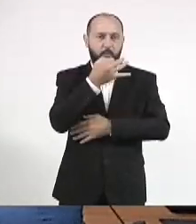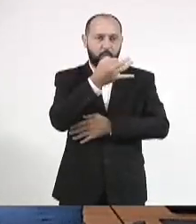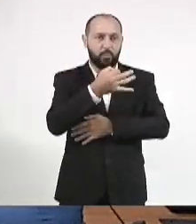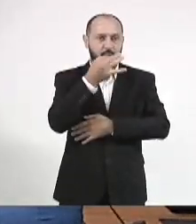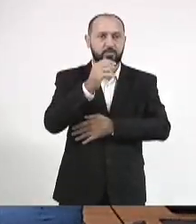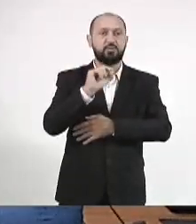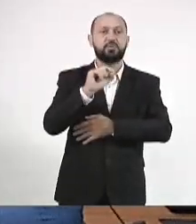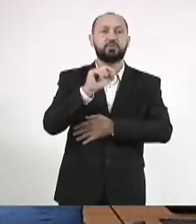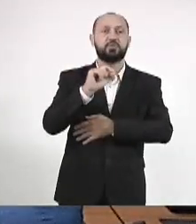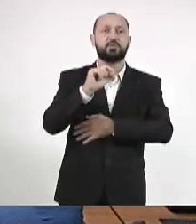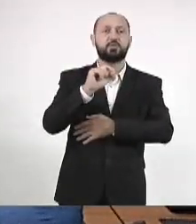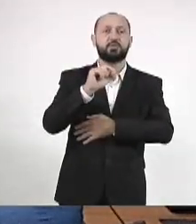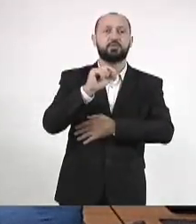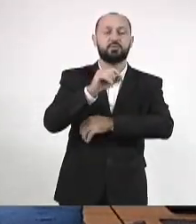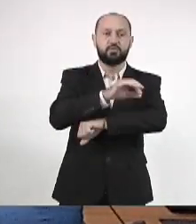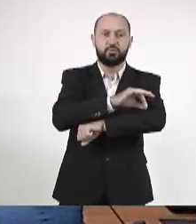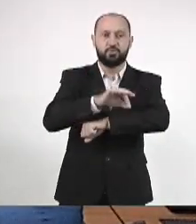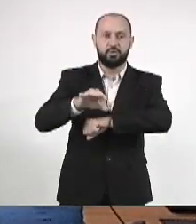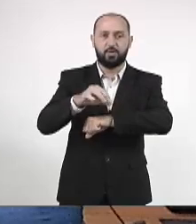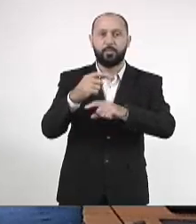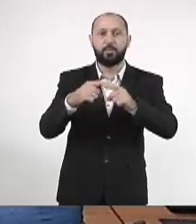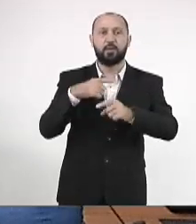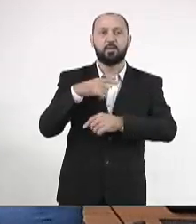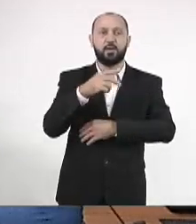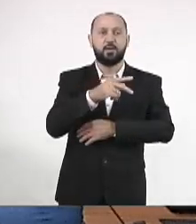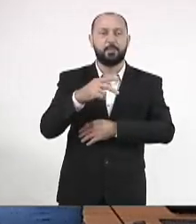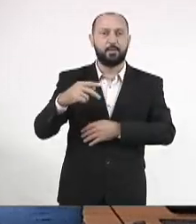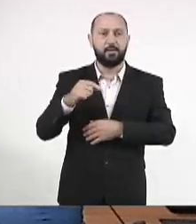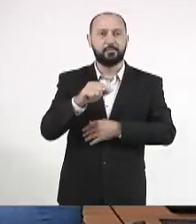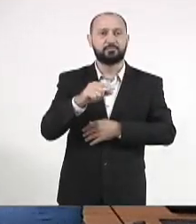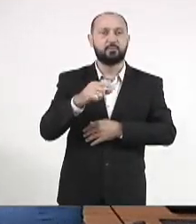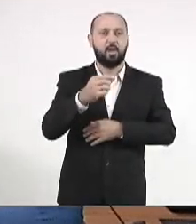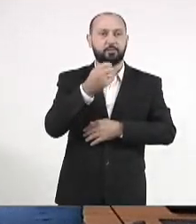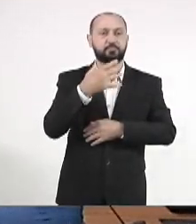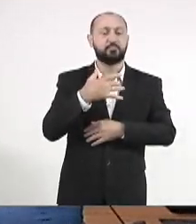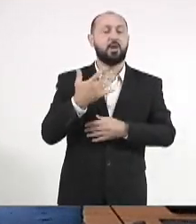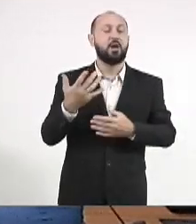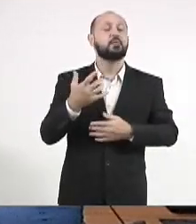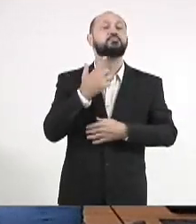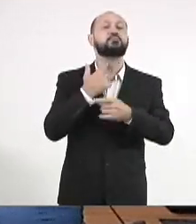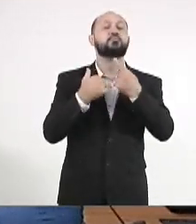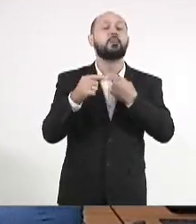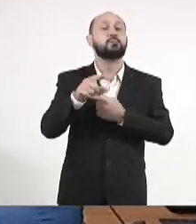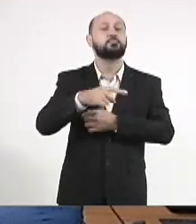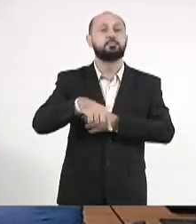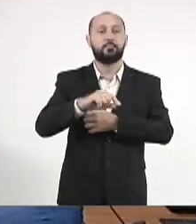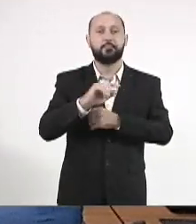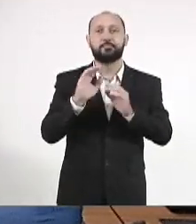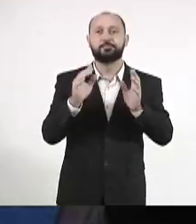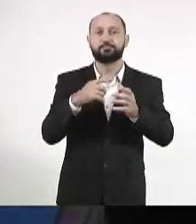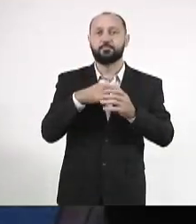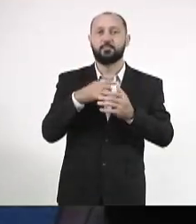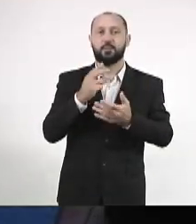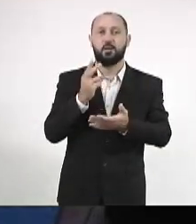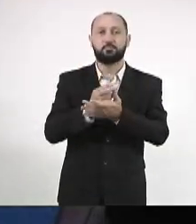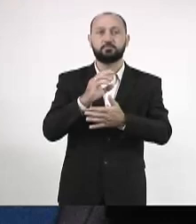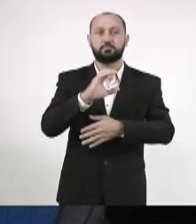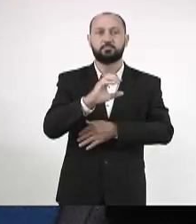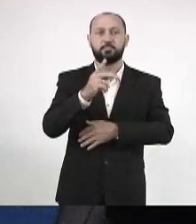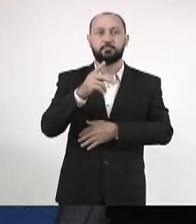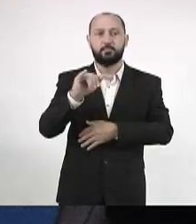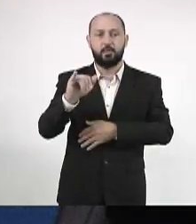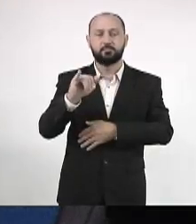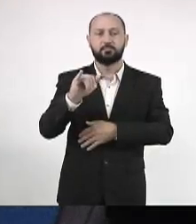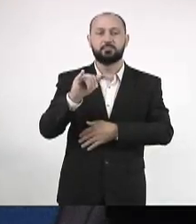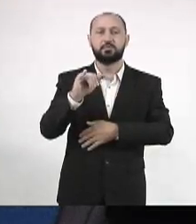engenheiro. Até porque eu vi o presidente aqui, graças à boa vontade dos meus pares, da CPI, da